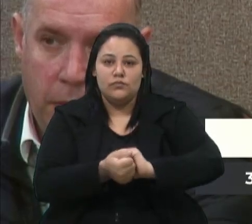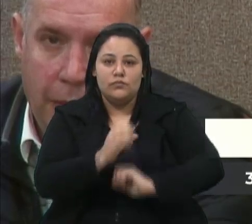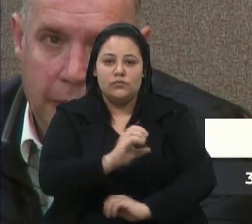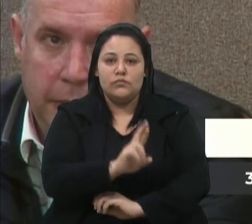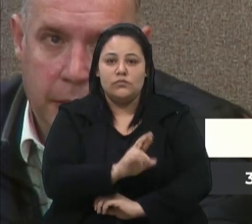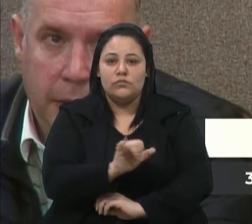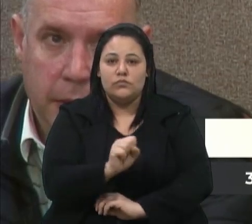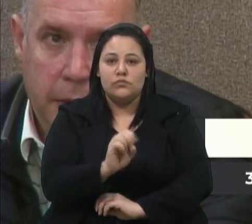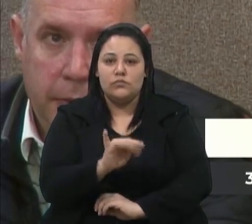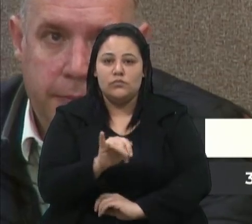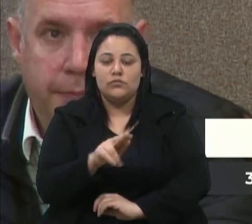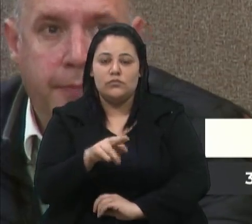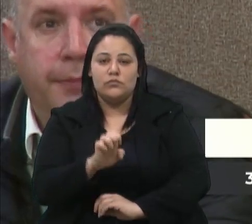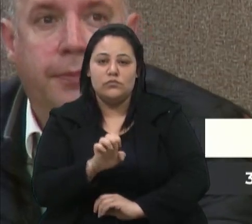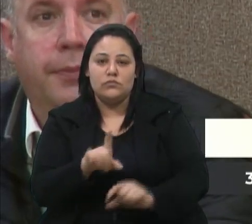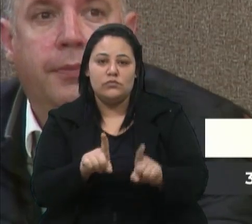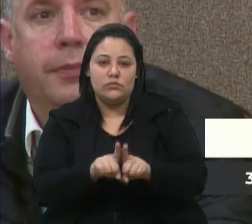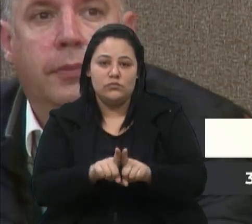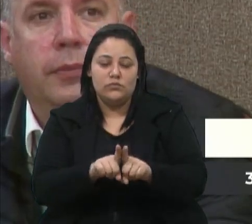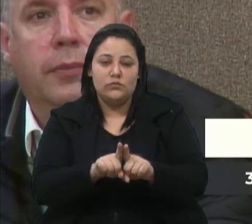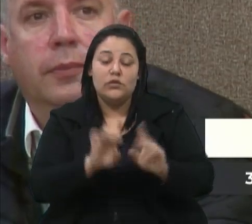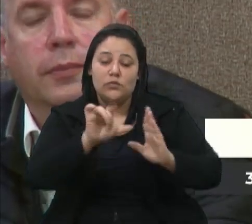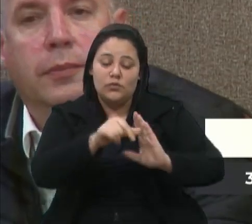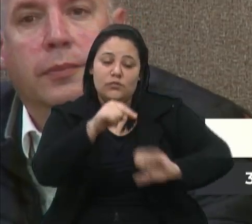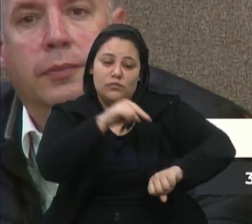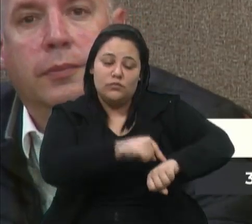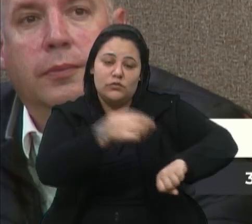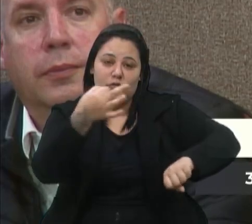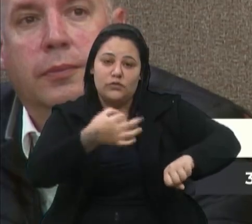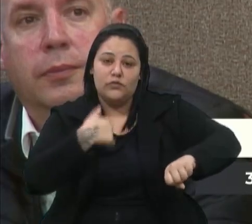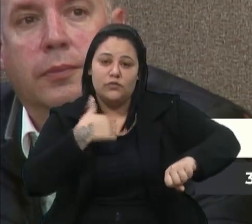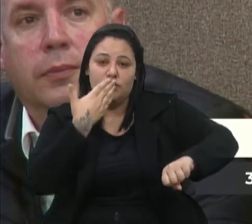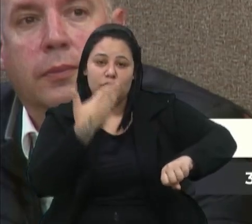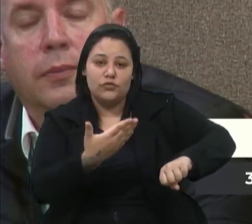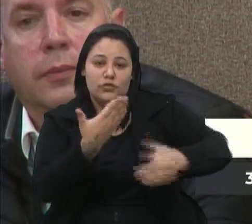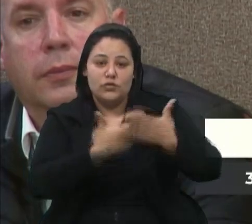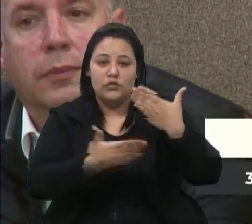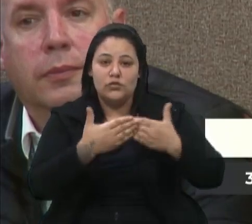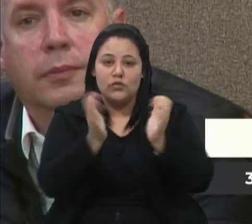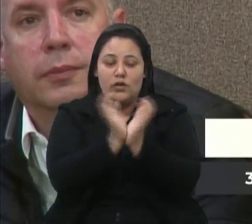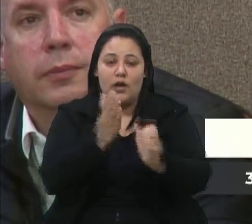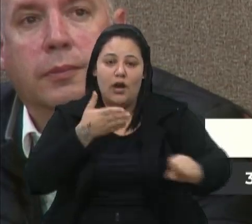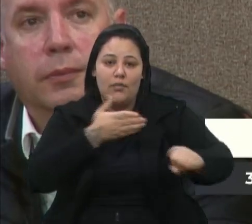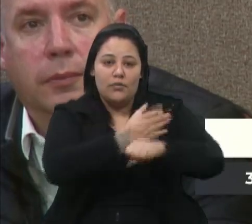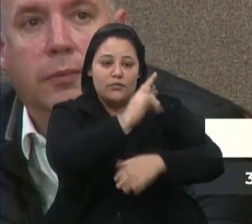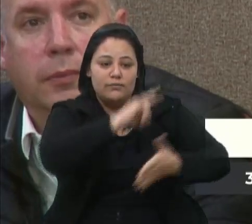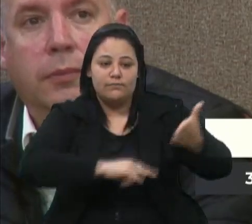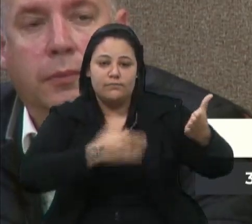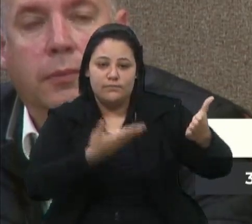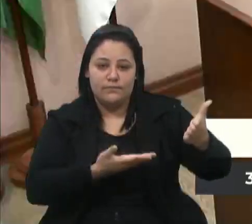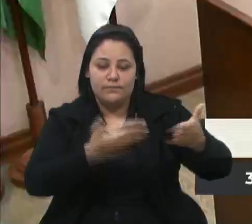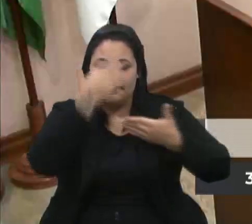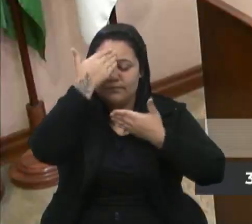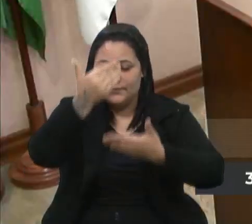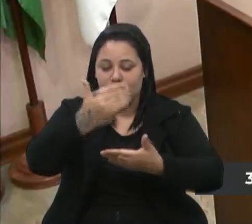Ferronato. No momento oportuno, peço que os colegas aprovem esse requerimento. Muito obrigado.